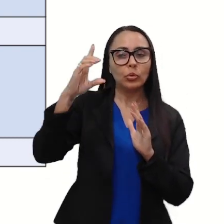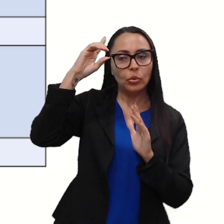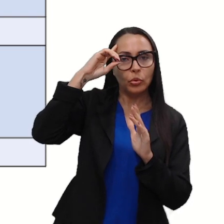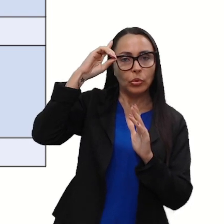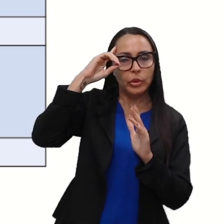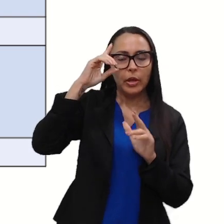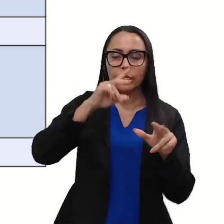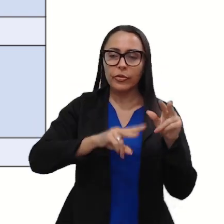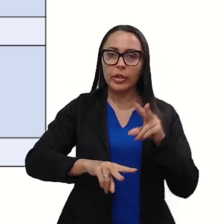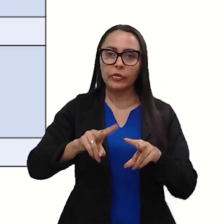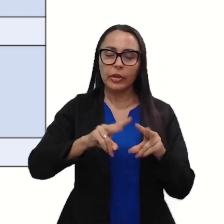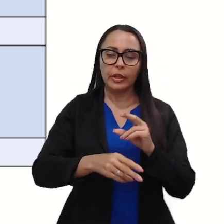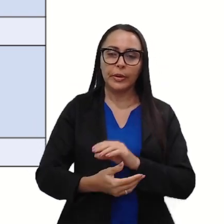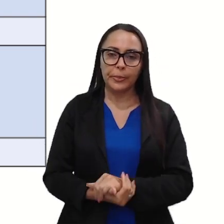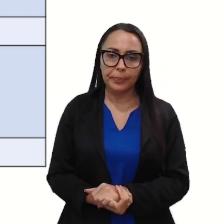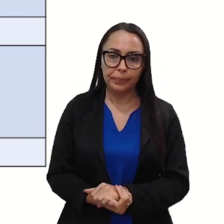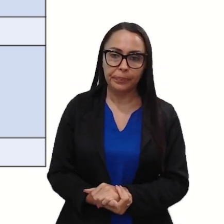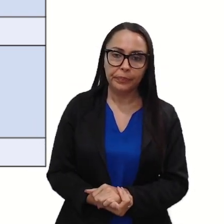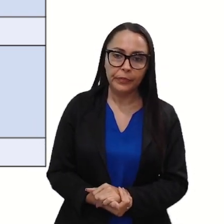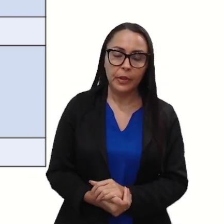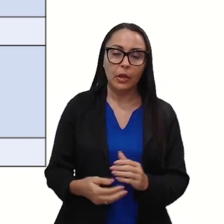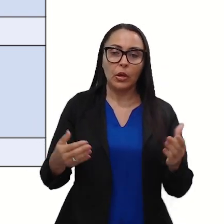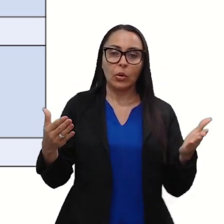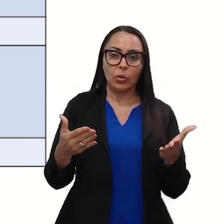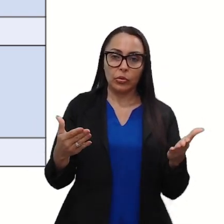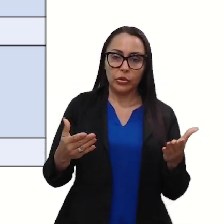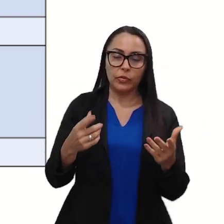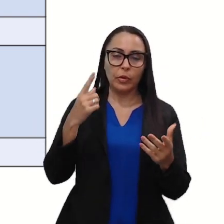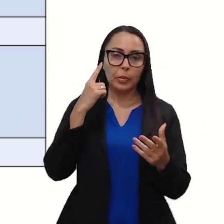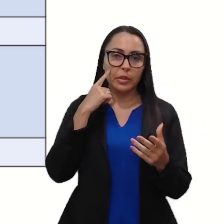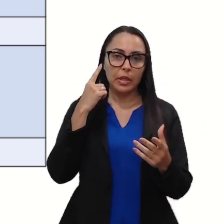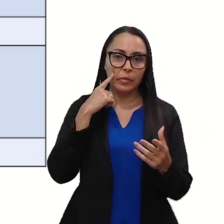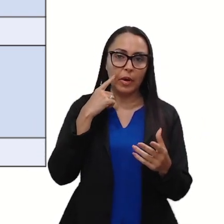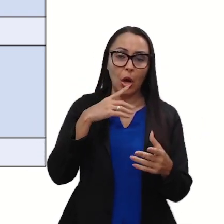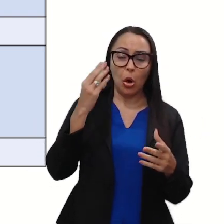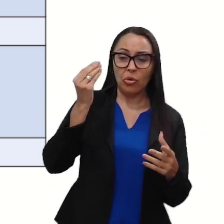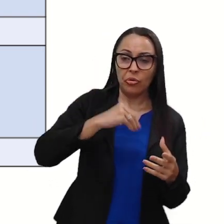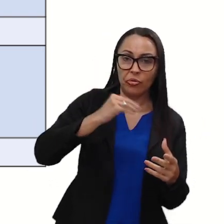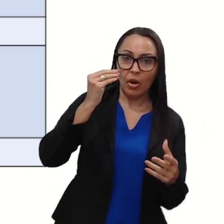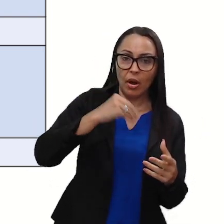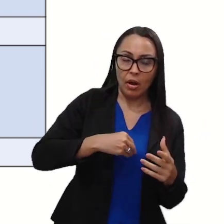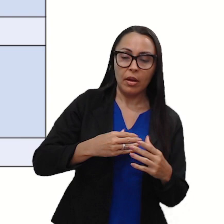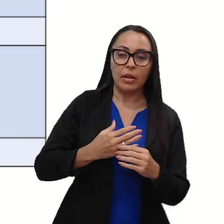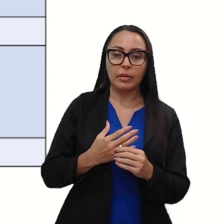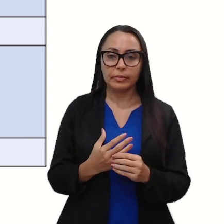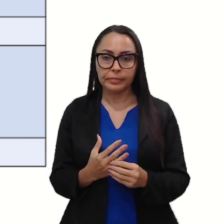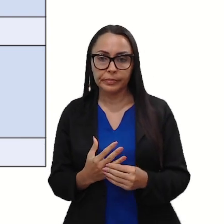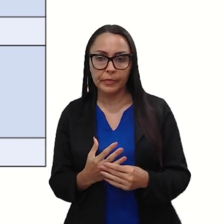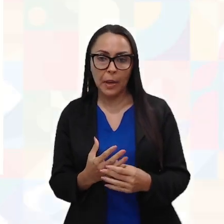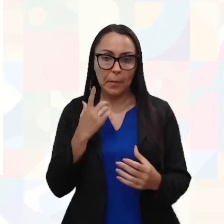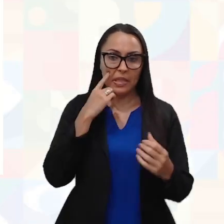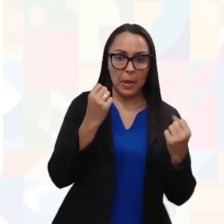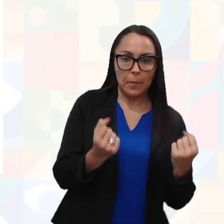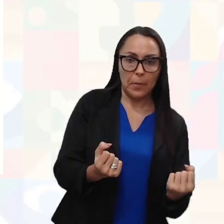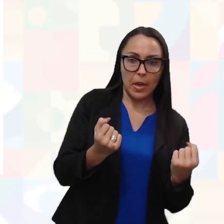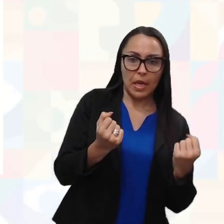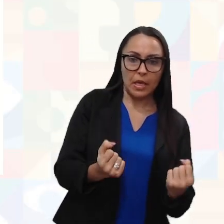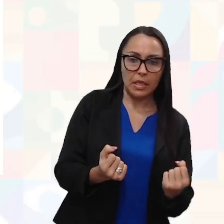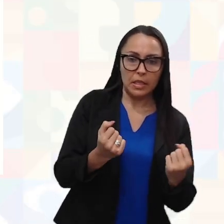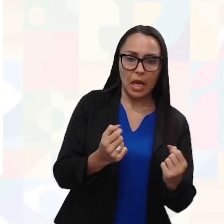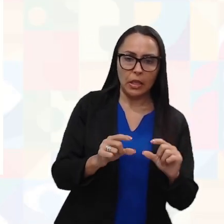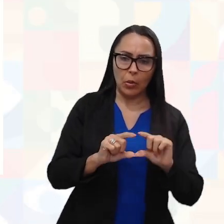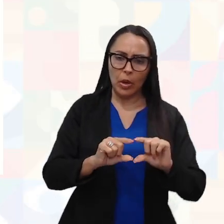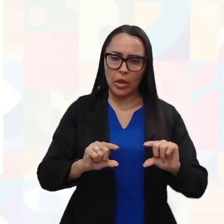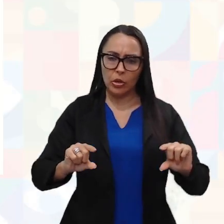dias. Vamos agora observar as falhas que estão nesse checklist. Massa pesada, recheio pouco